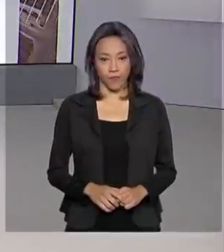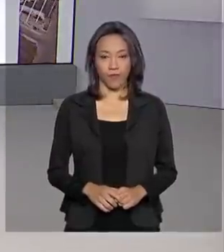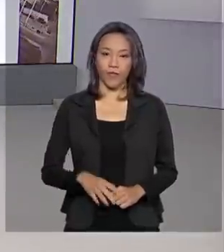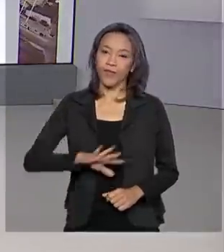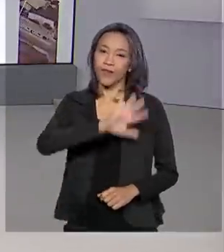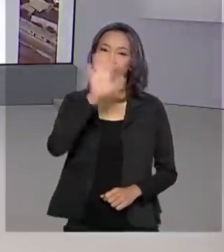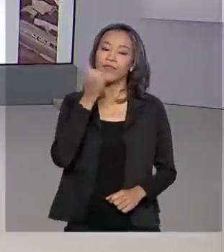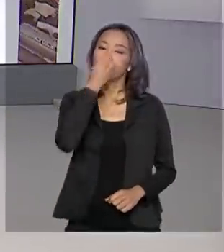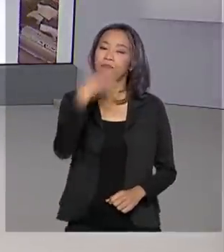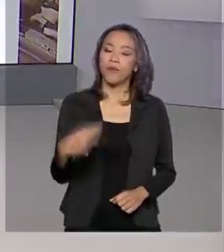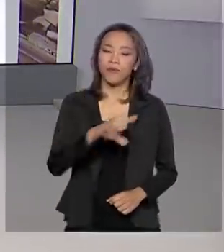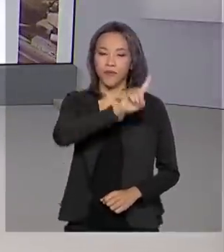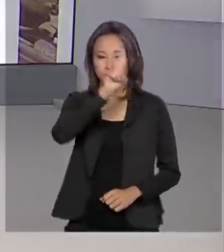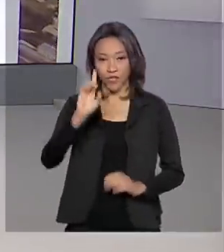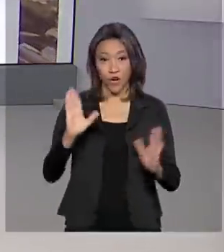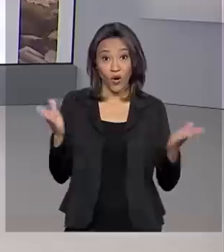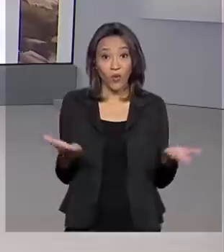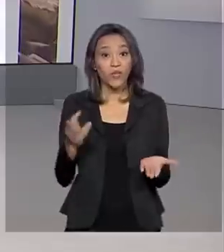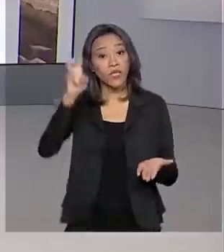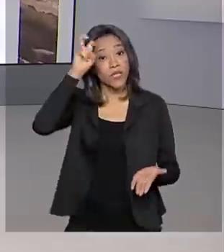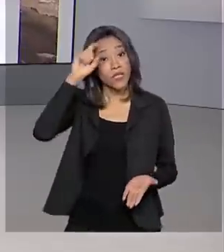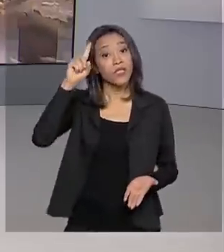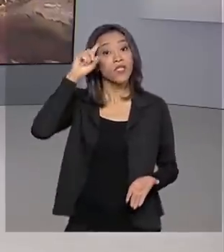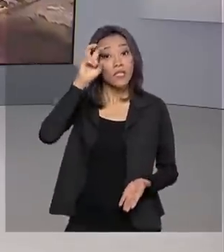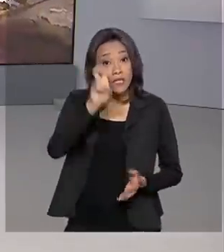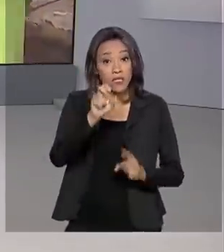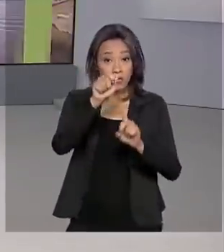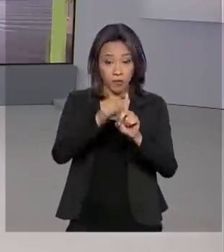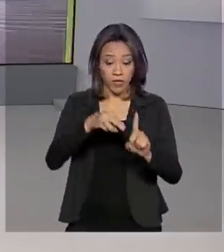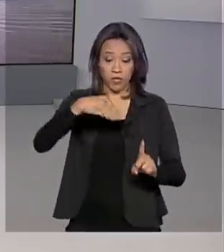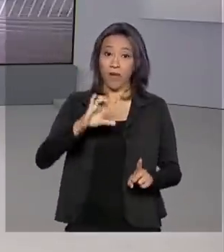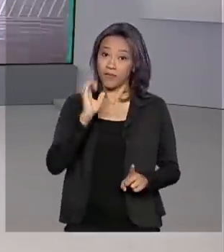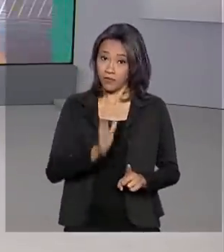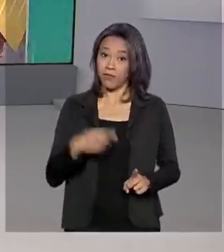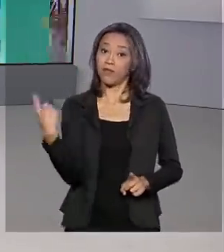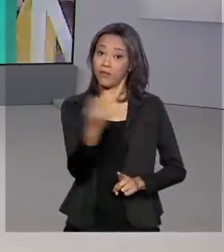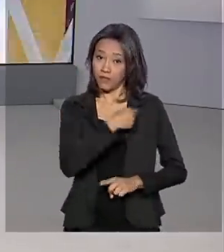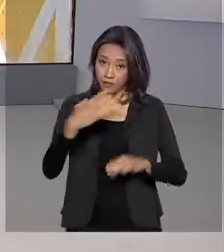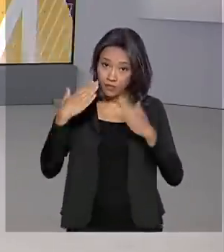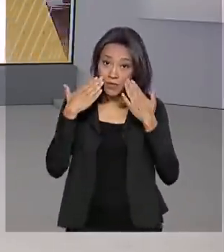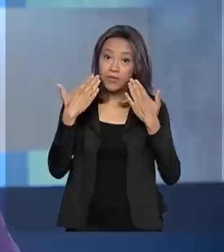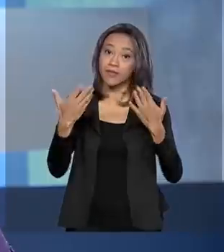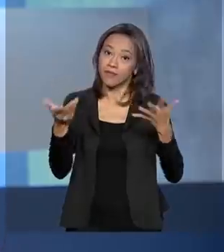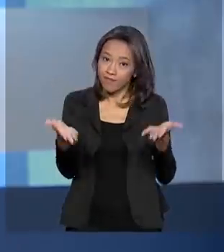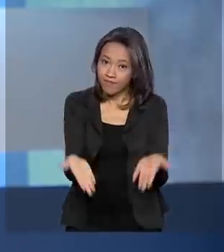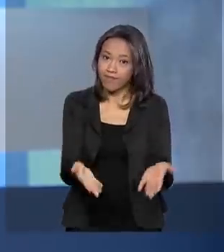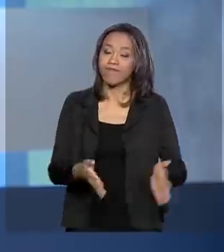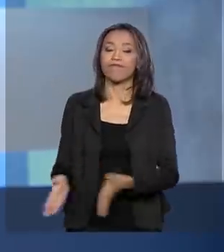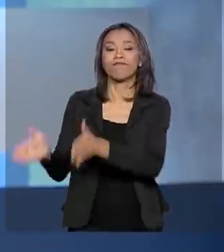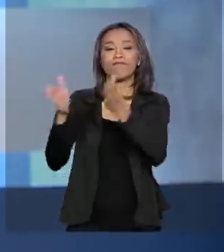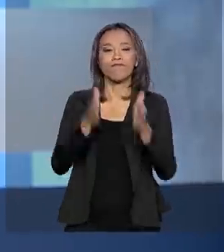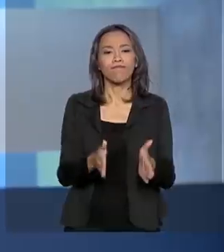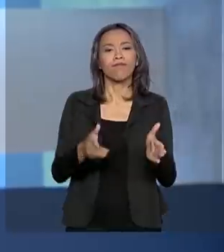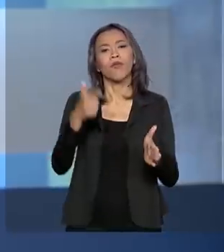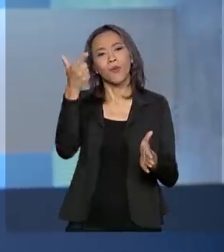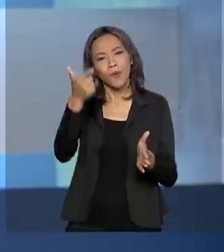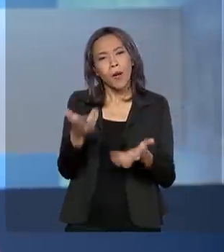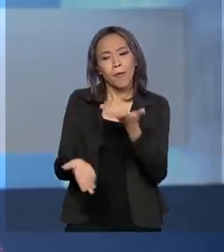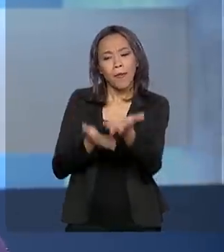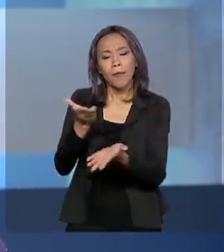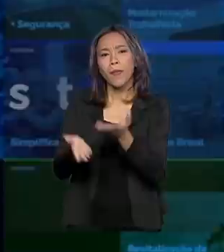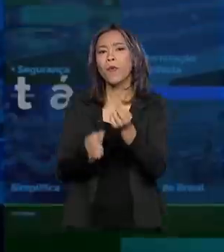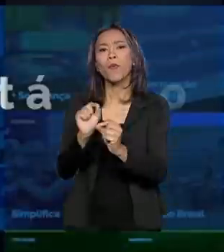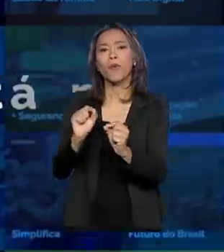Olá, bom dia. Hoje é quinta-feira, 5 de março. Já estamos no ar com o Brasil em Dia. Mais um serviço de